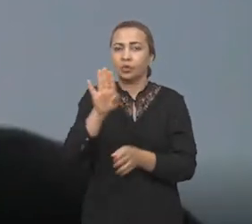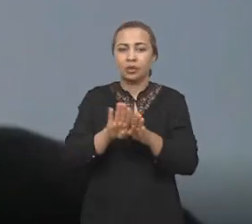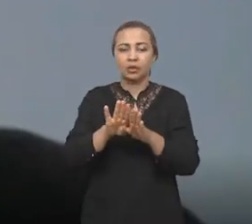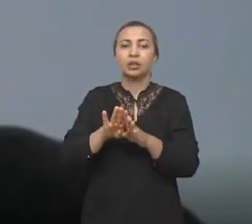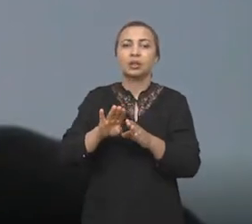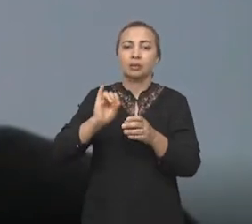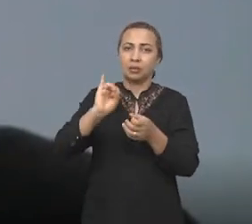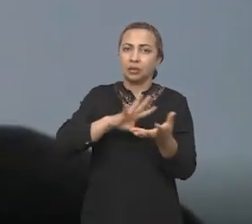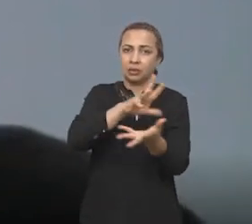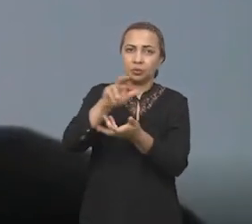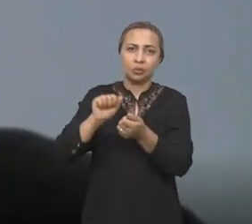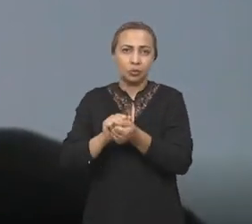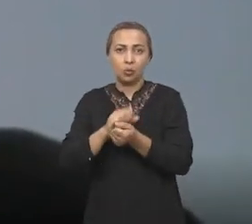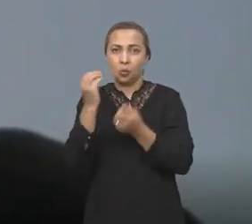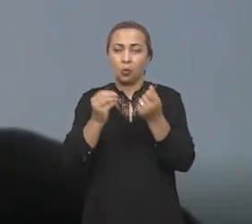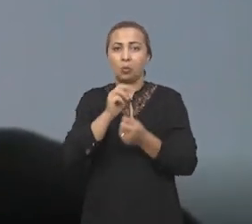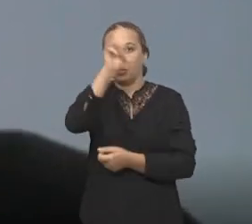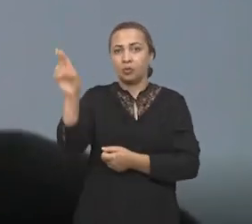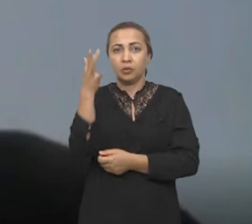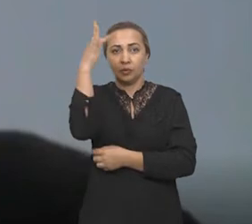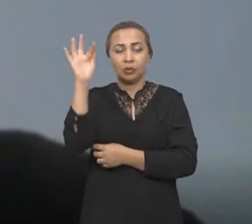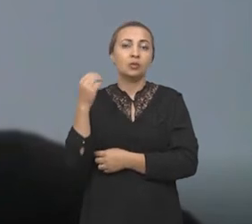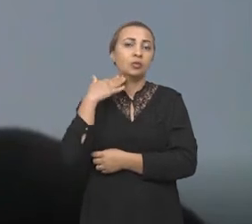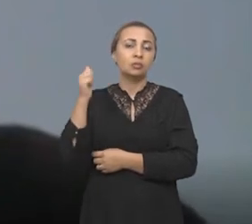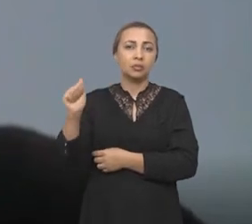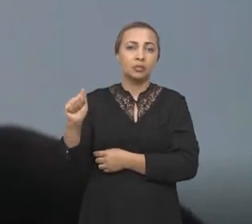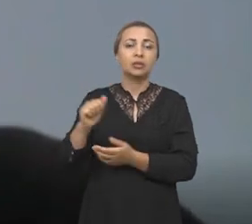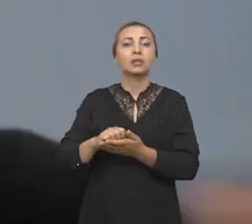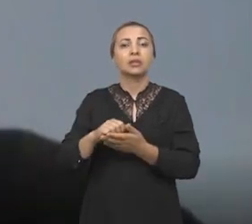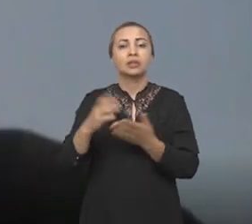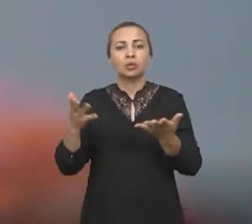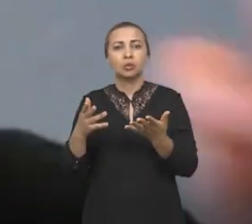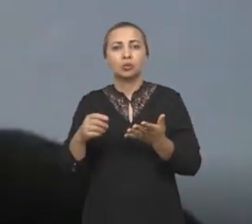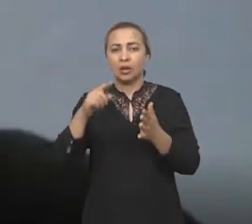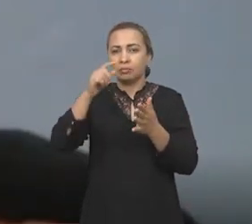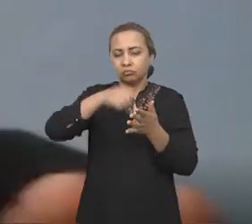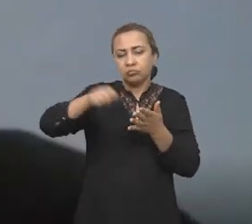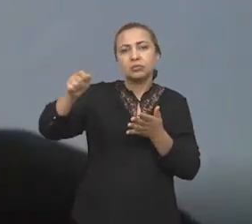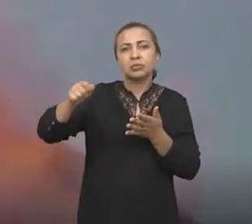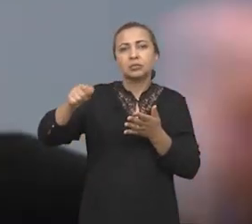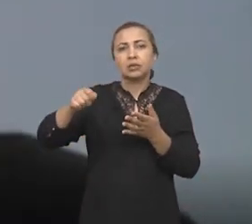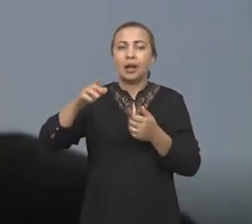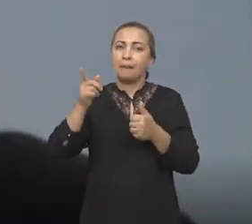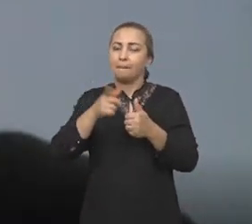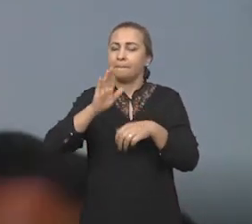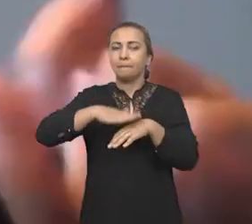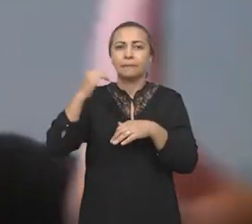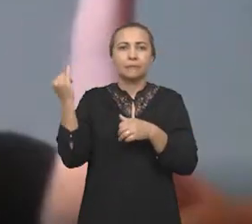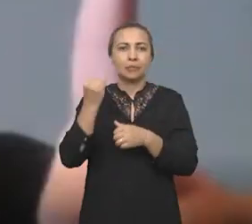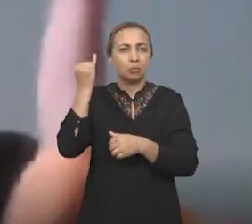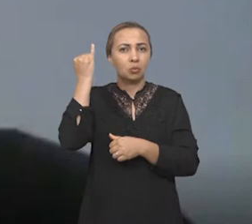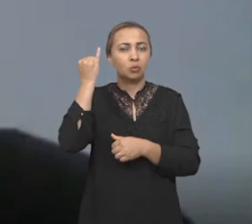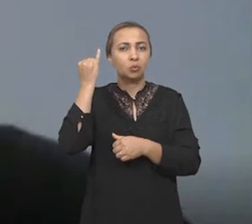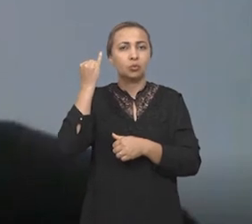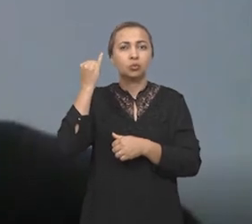a Universidade Federal de Minas Gerais, que é hoje, está hoje dita e listada entre as principais universidades, se não a